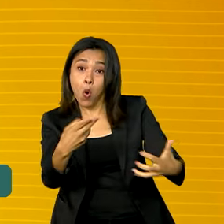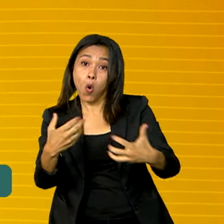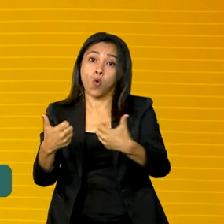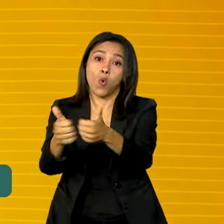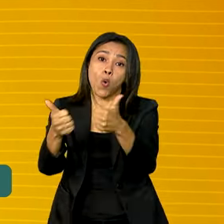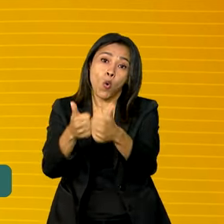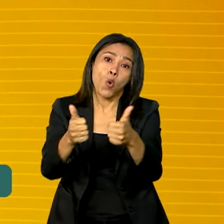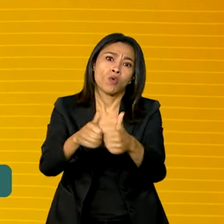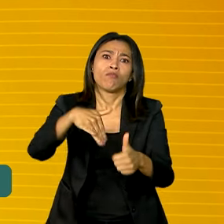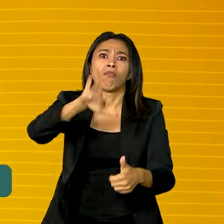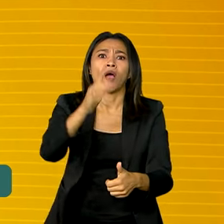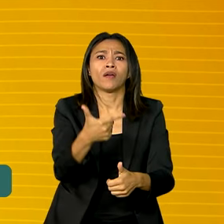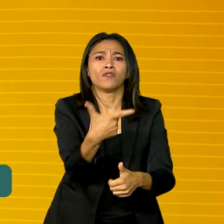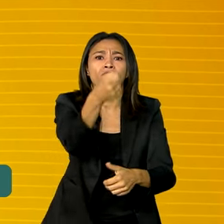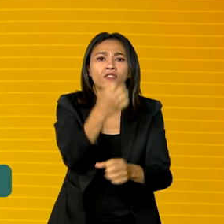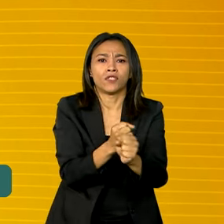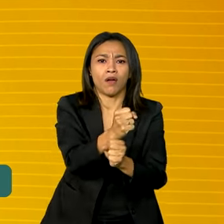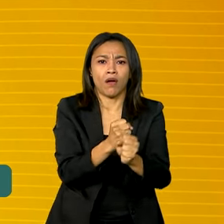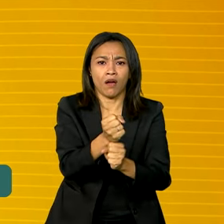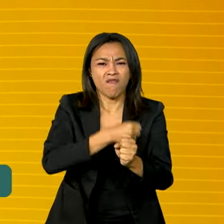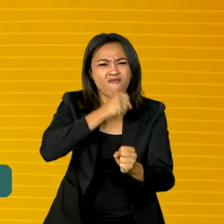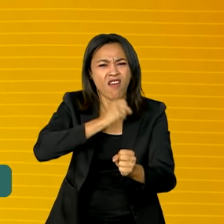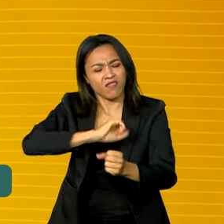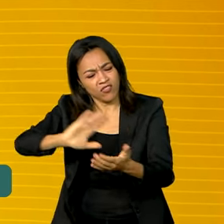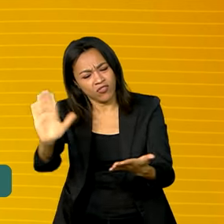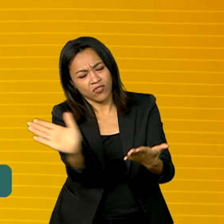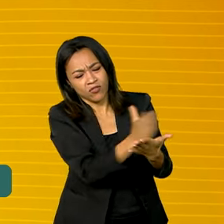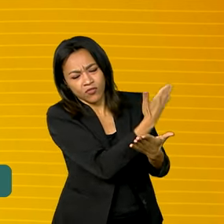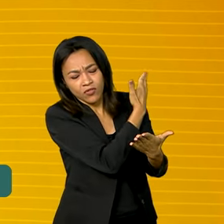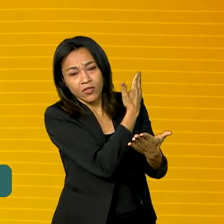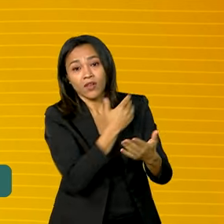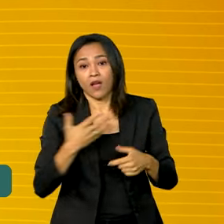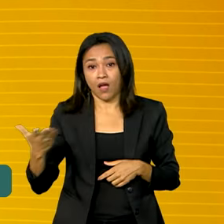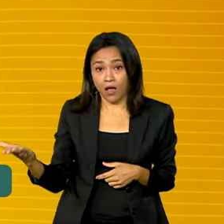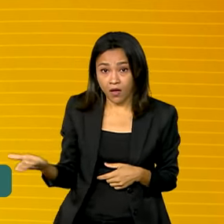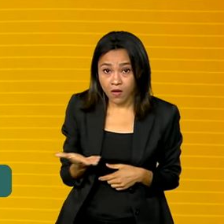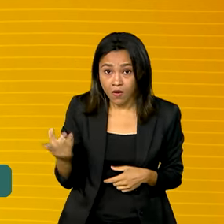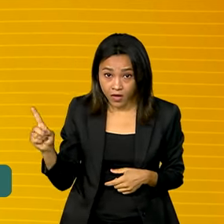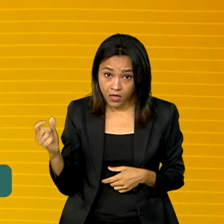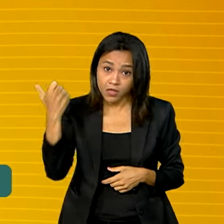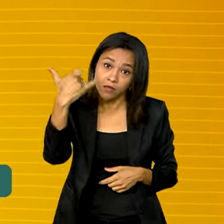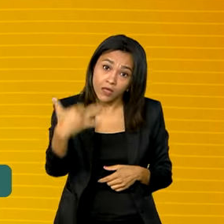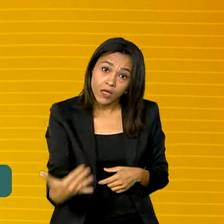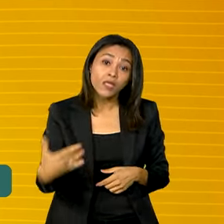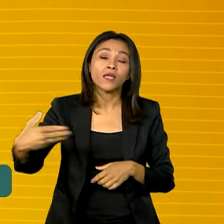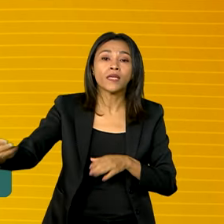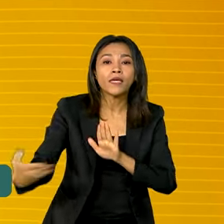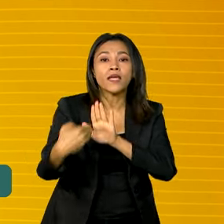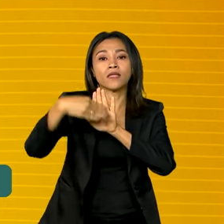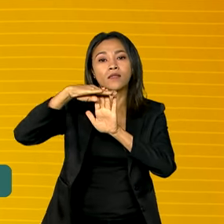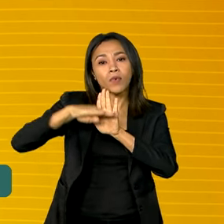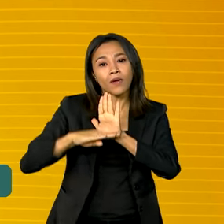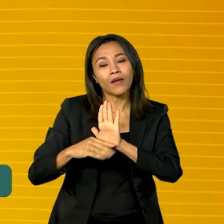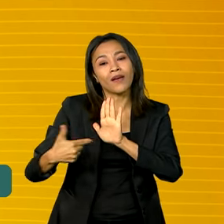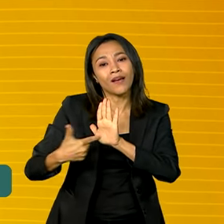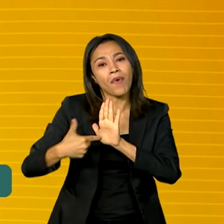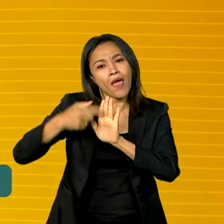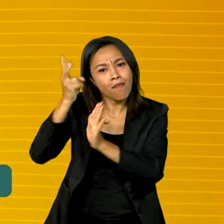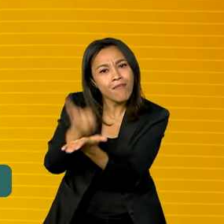mais de 20 anos. Mas o ideal é o que foi colocado aqui, que a gente tenha esse programa em caráter